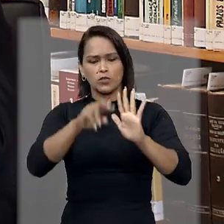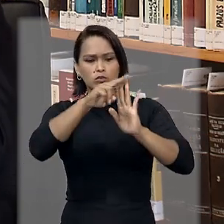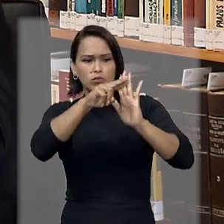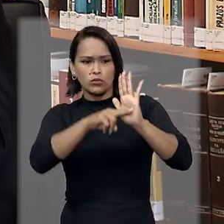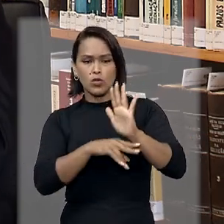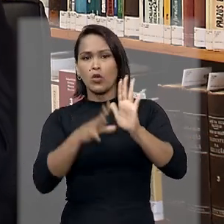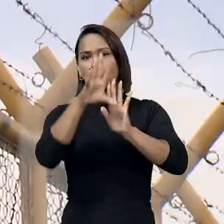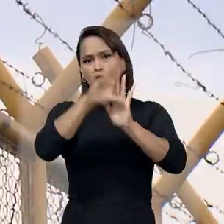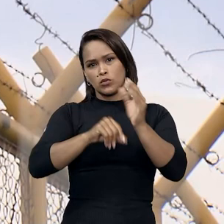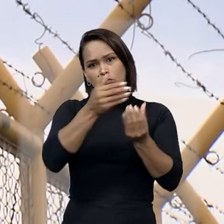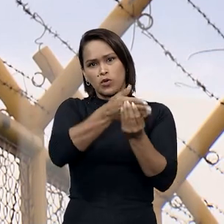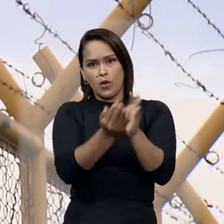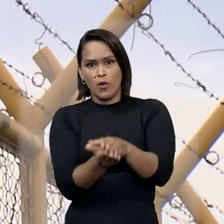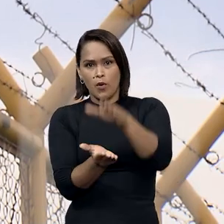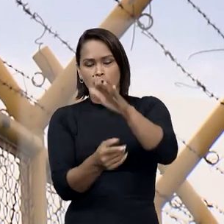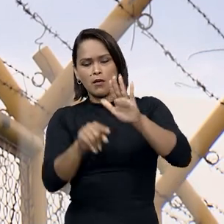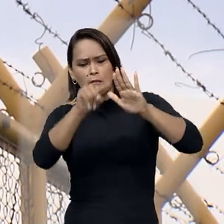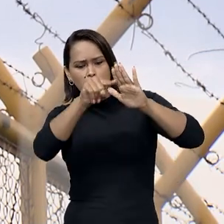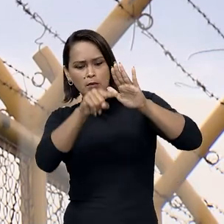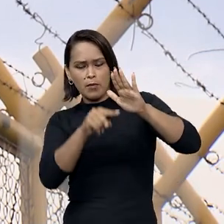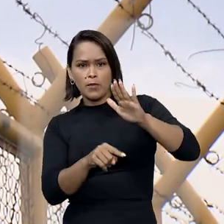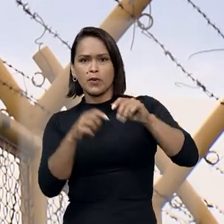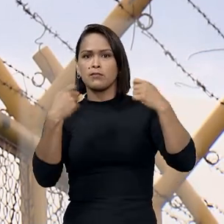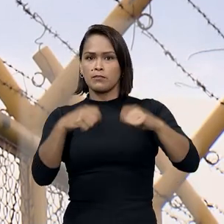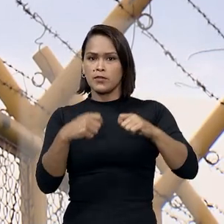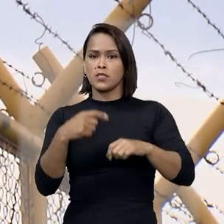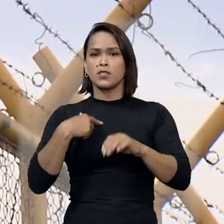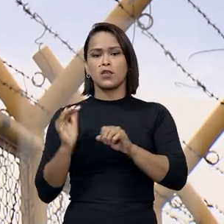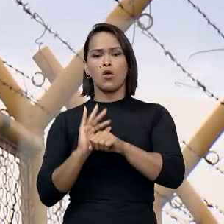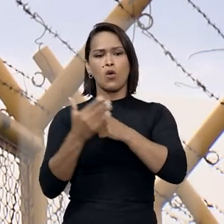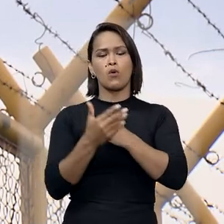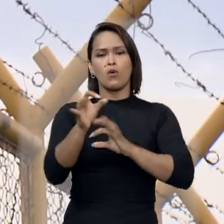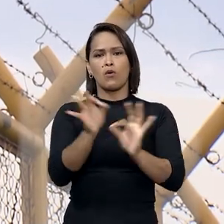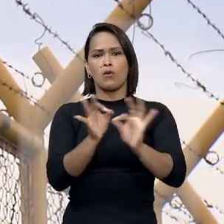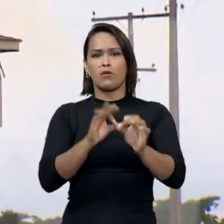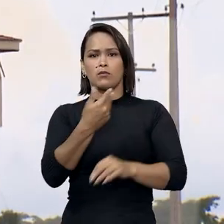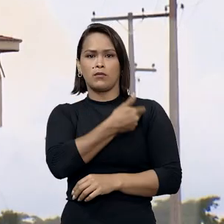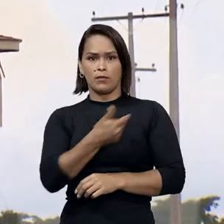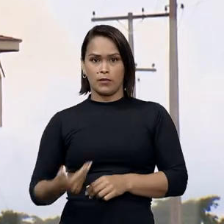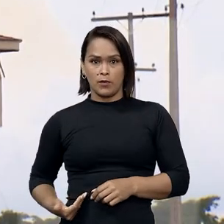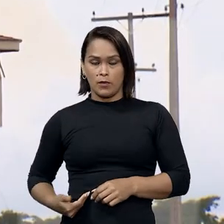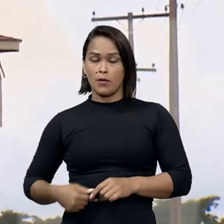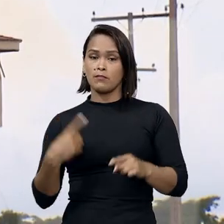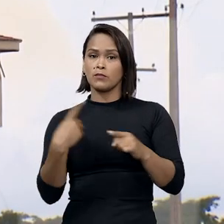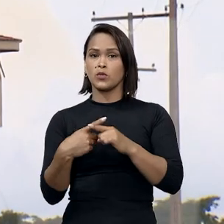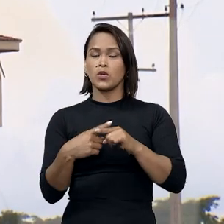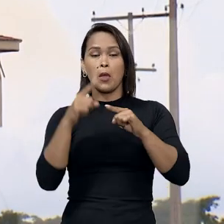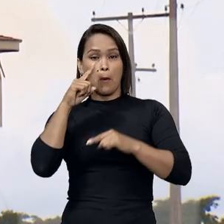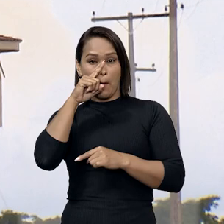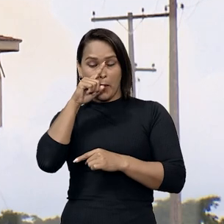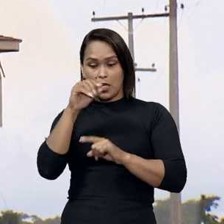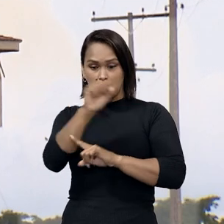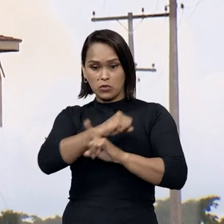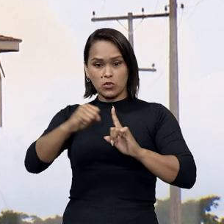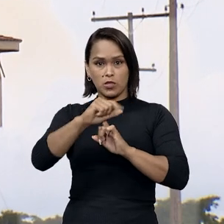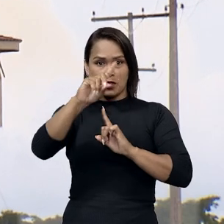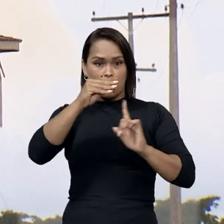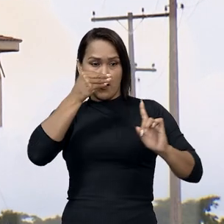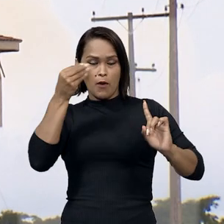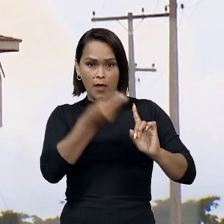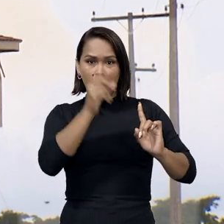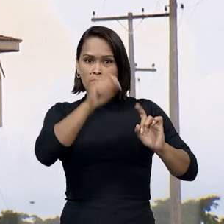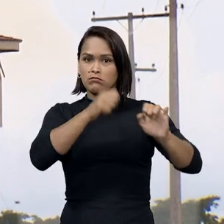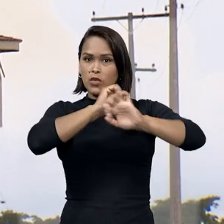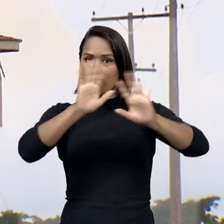extraídos dos autos, que indicam a necessidade de resguardar a ordem pública. Visto que a periculosidade social do réu está